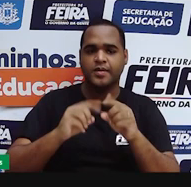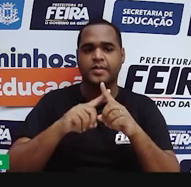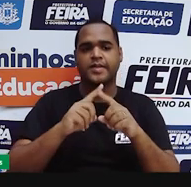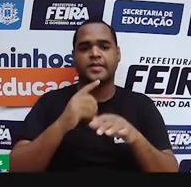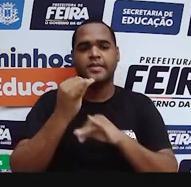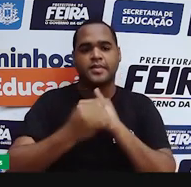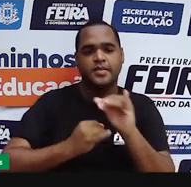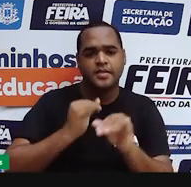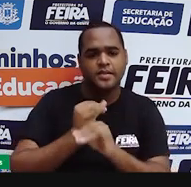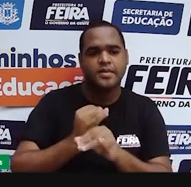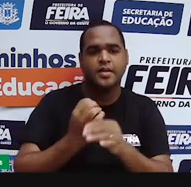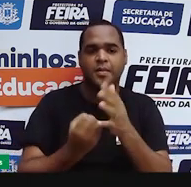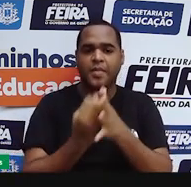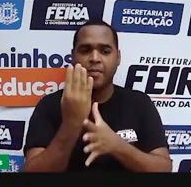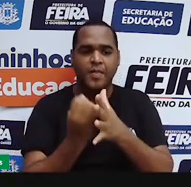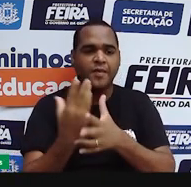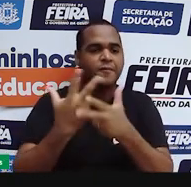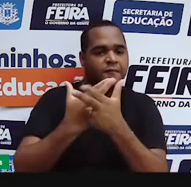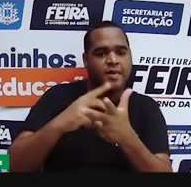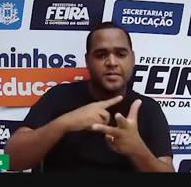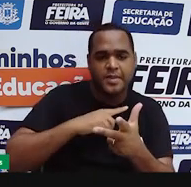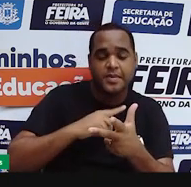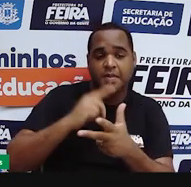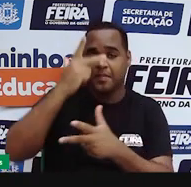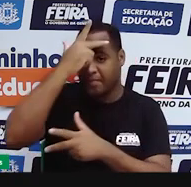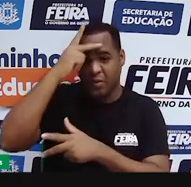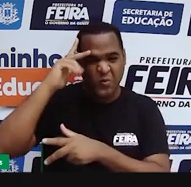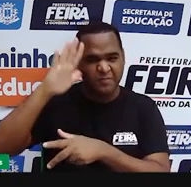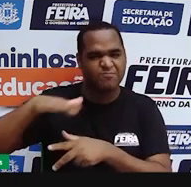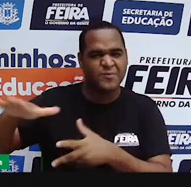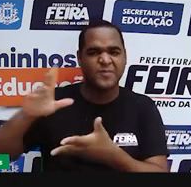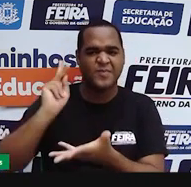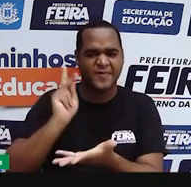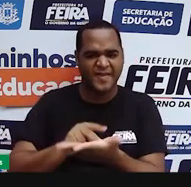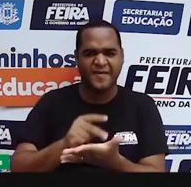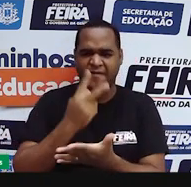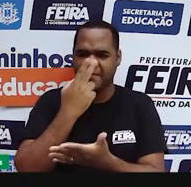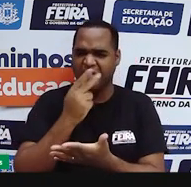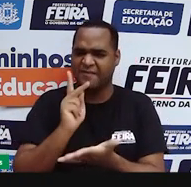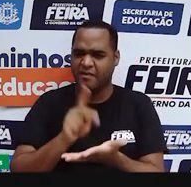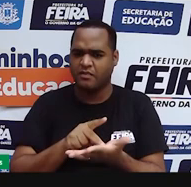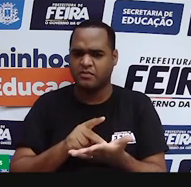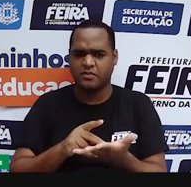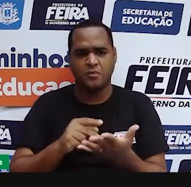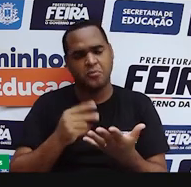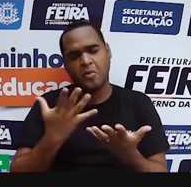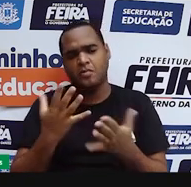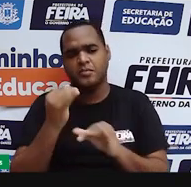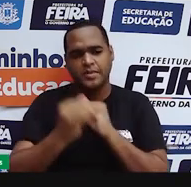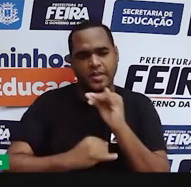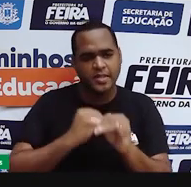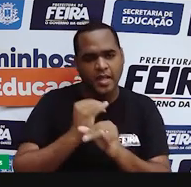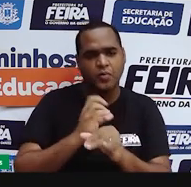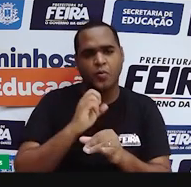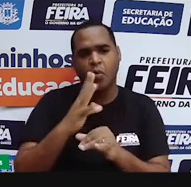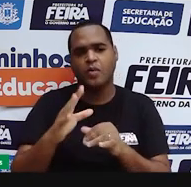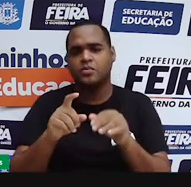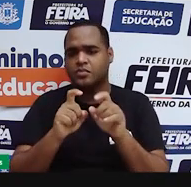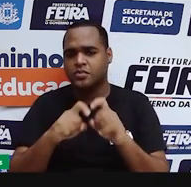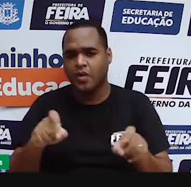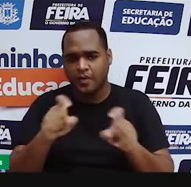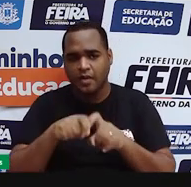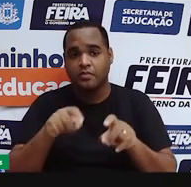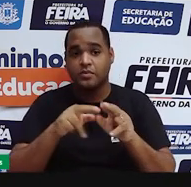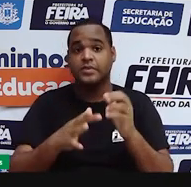sobre aquilo, e pessoas assegurando que aquilo é verdade, né? Sites, jornais, revistas, assegurando que aquilo é verdade.